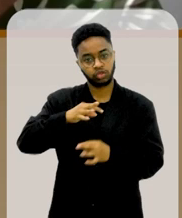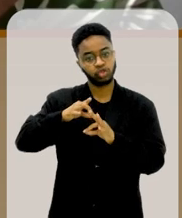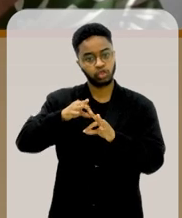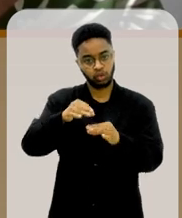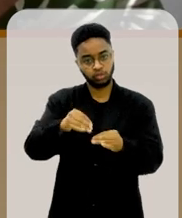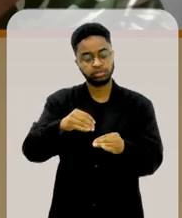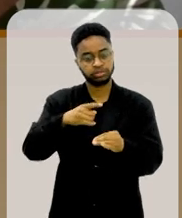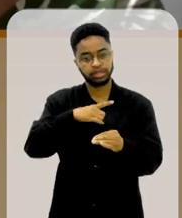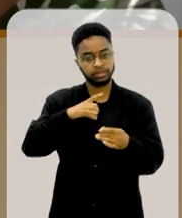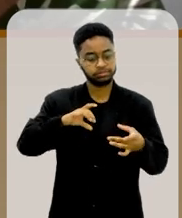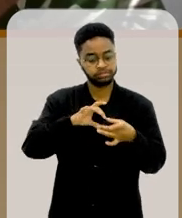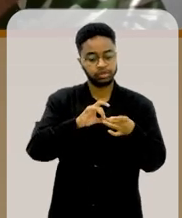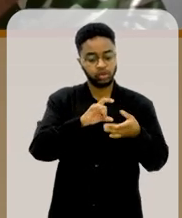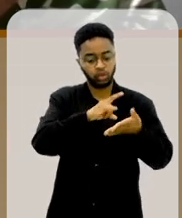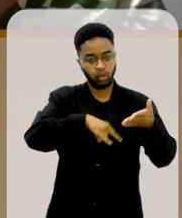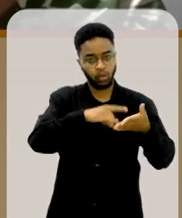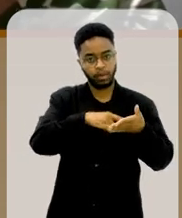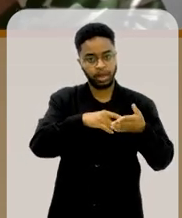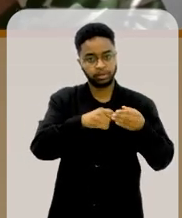retiradas dos autos.